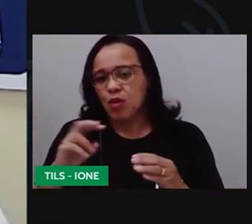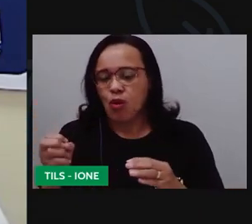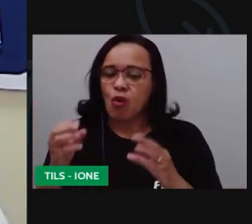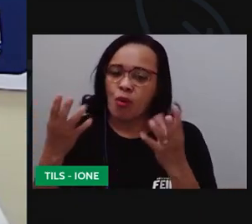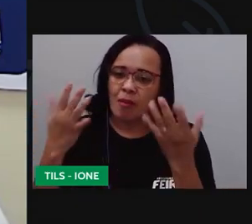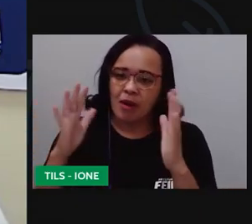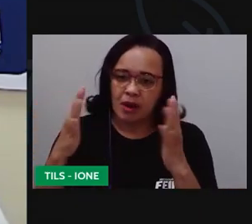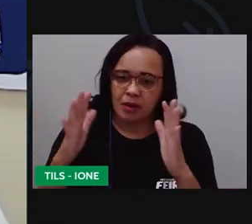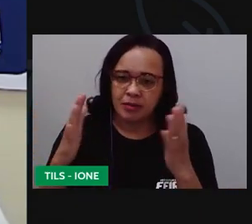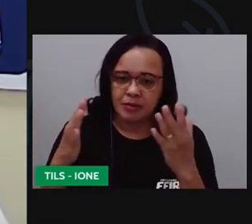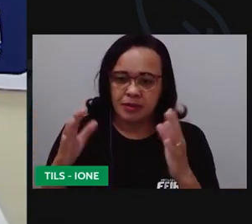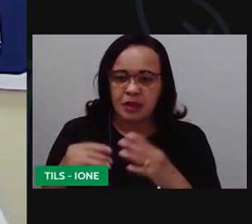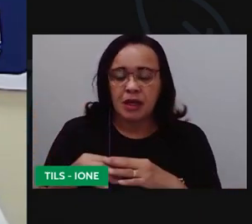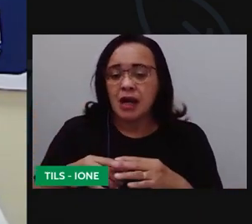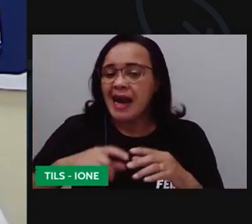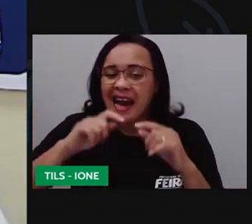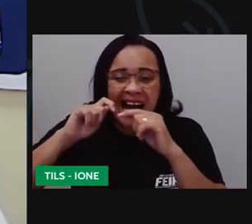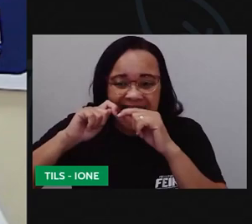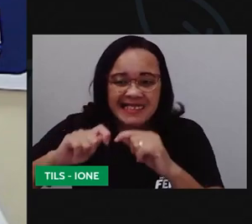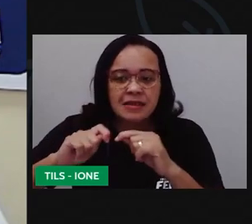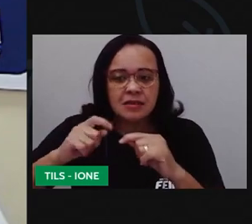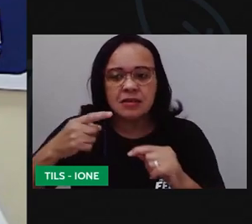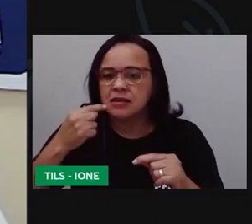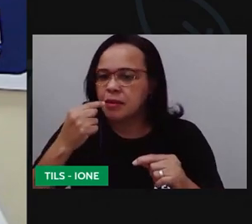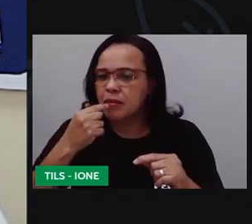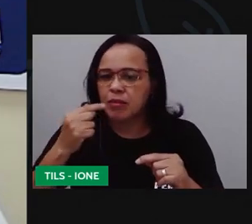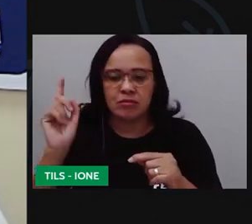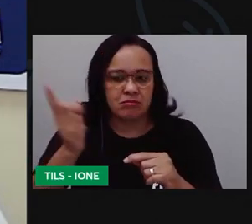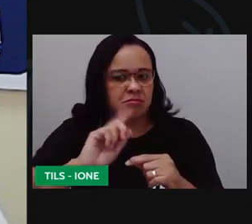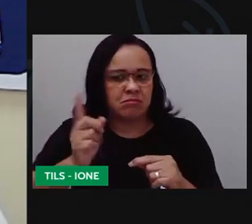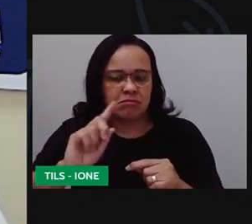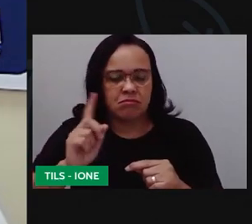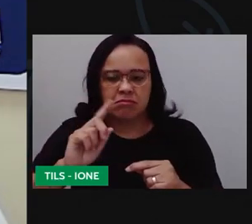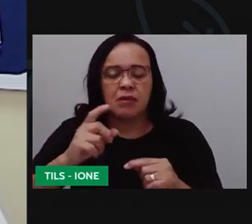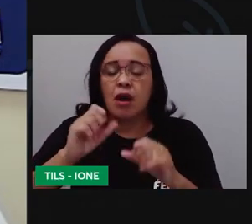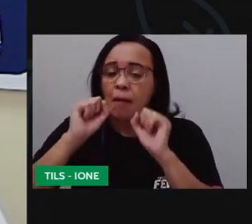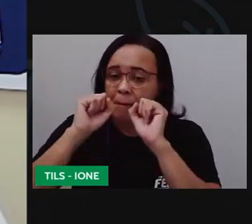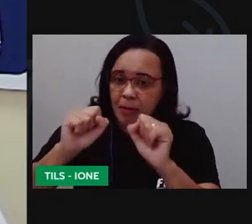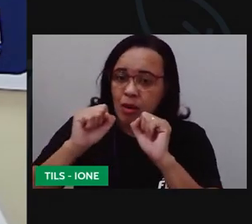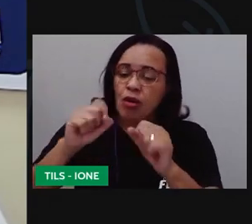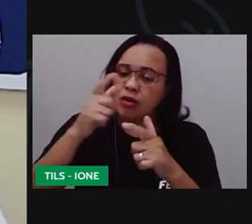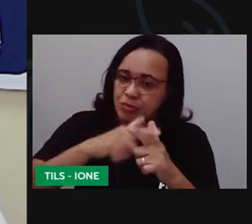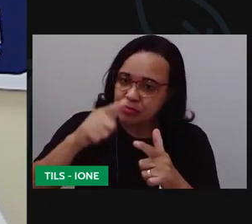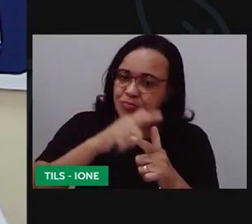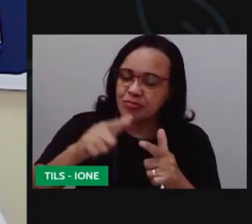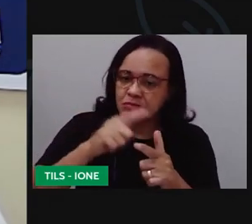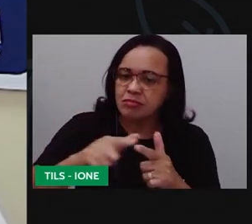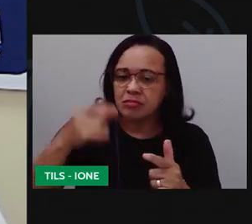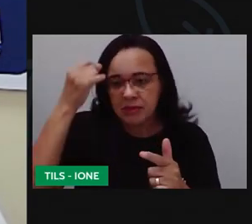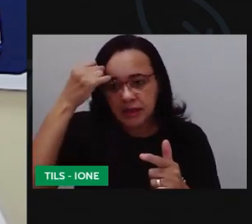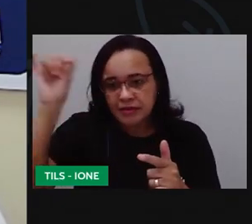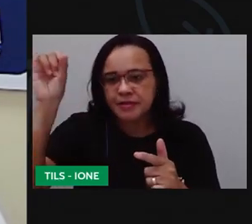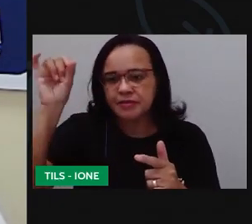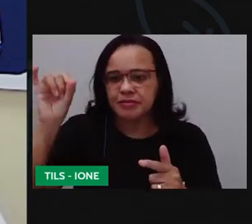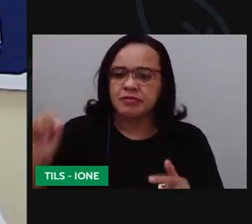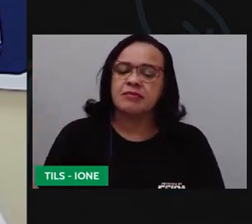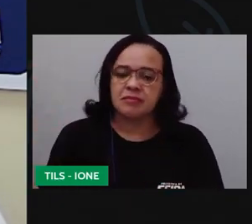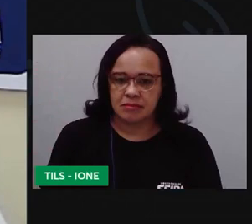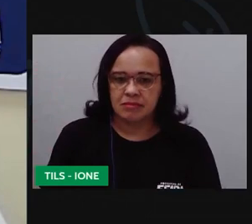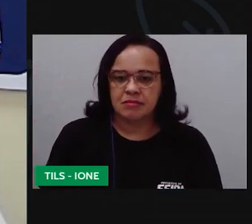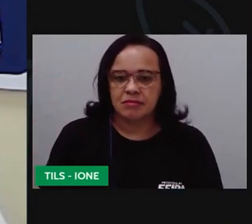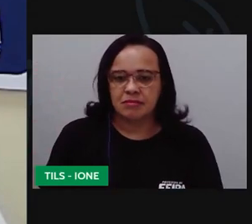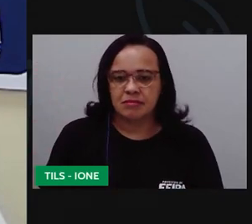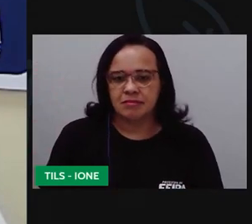aconselha utilizar a boca certo gente? porque pode ter algum produto e via prejudicar vocês aí vai colando aqui na